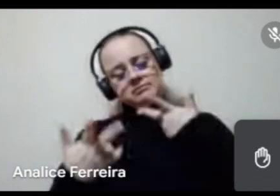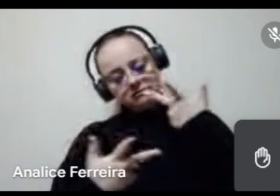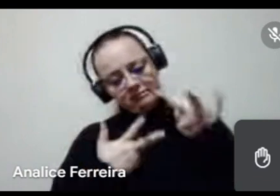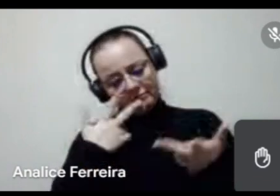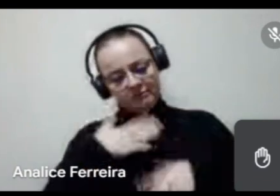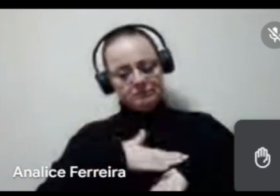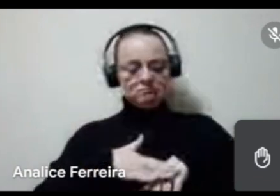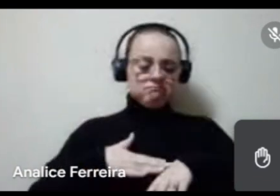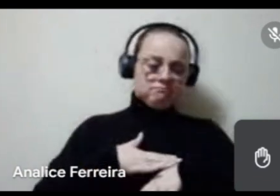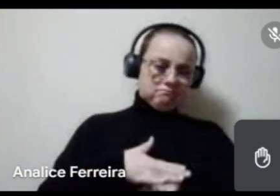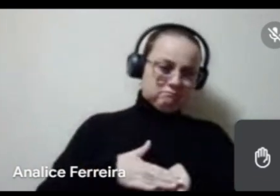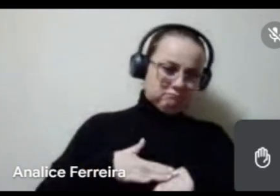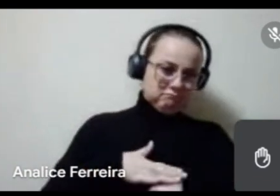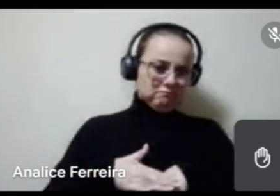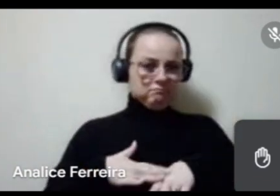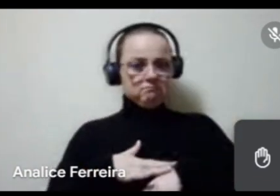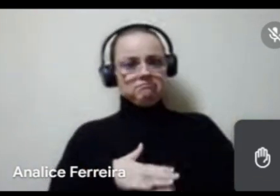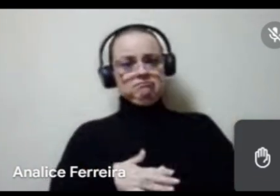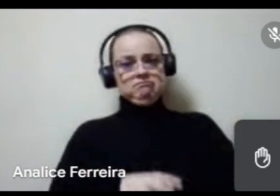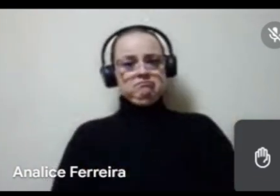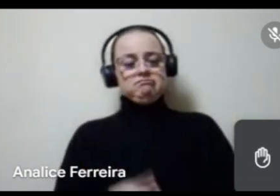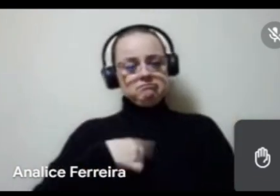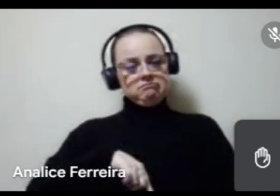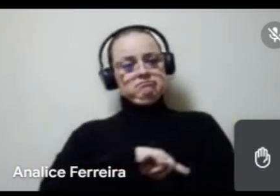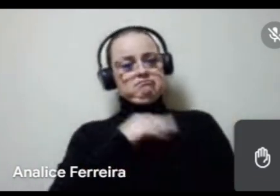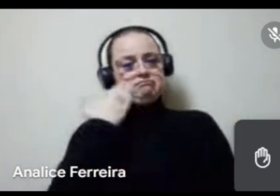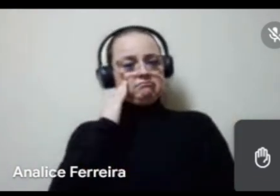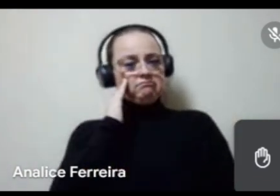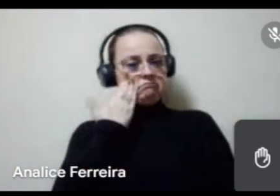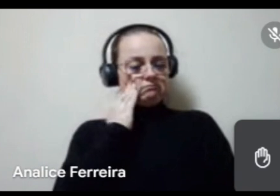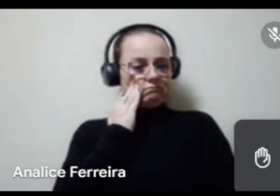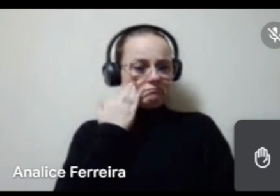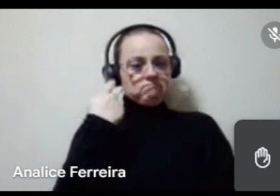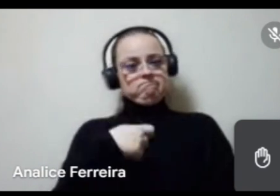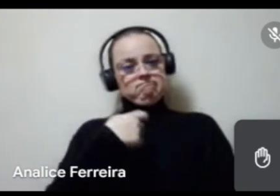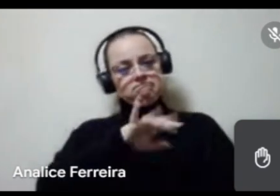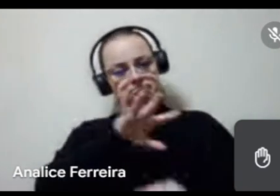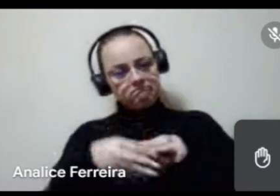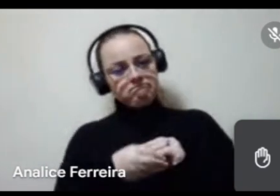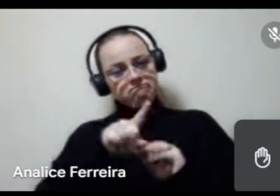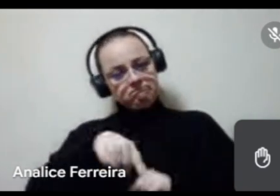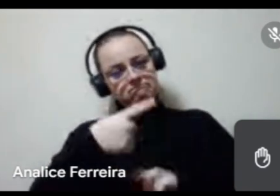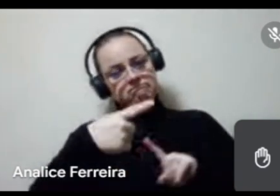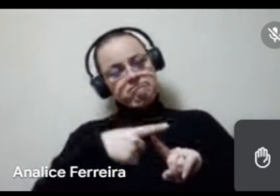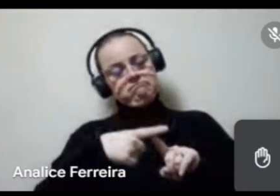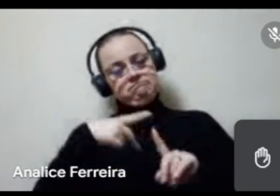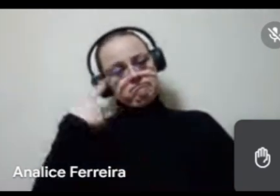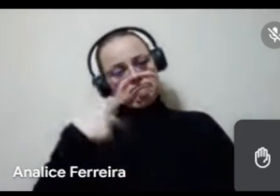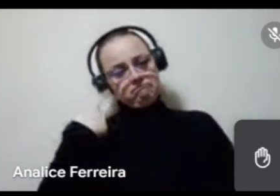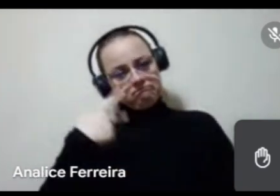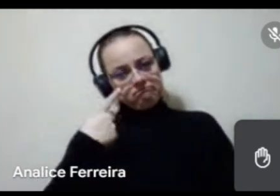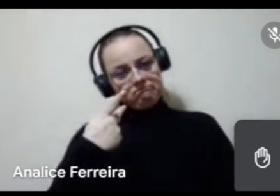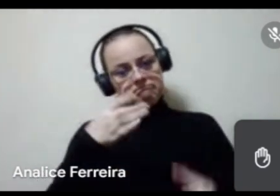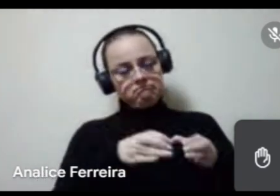conversa, a gente foi entendendo que deveríamos implementar outros tipos de políticas afirmativas,